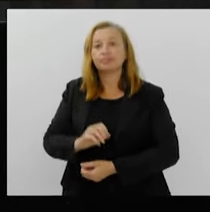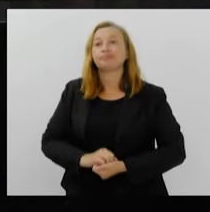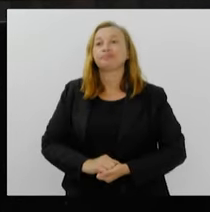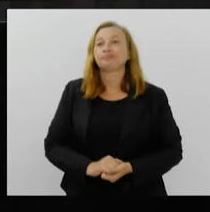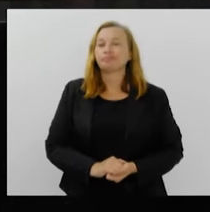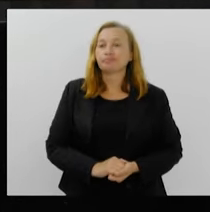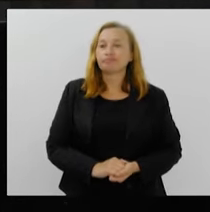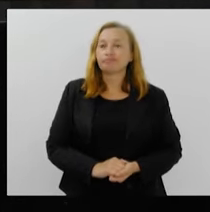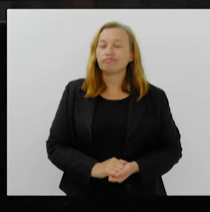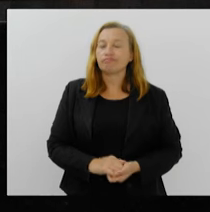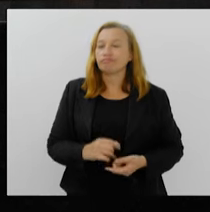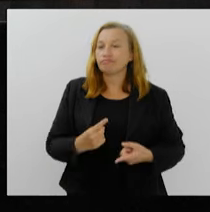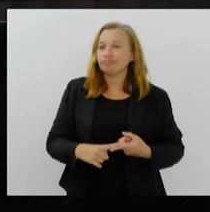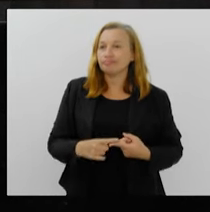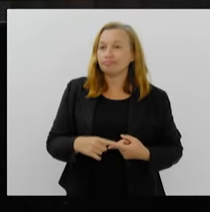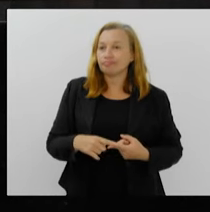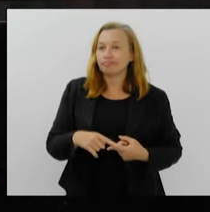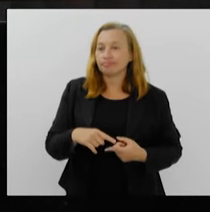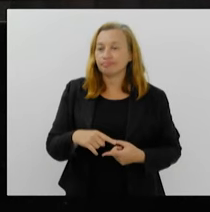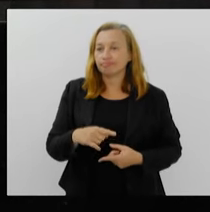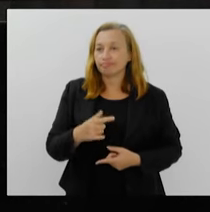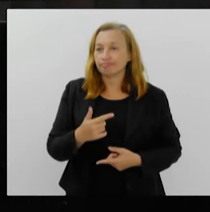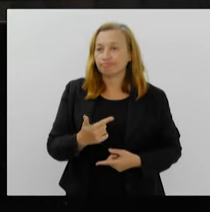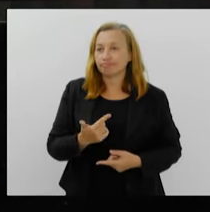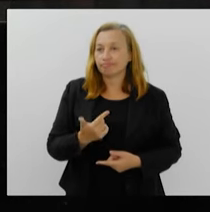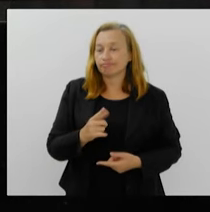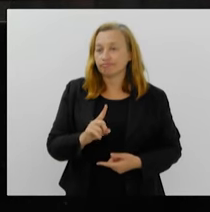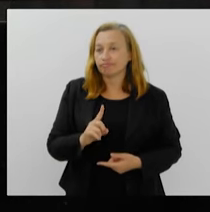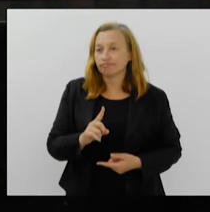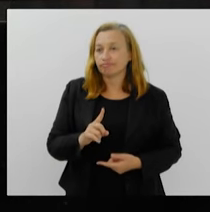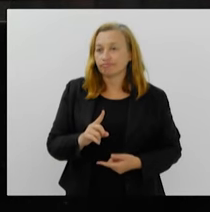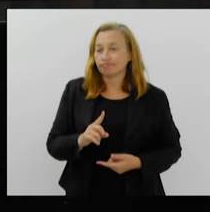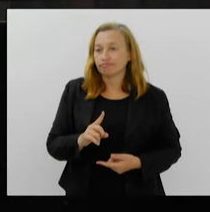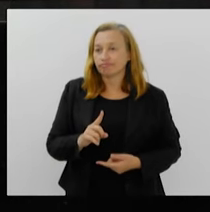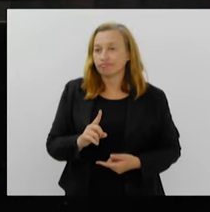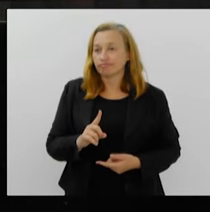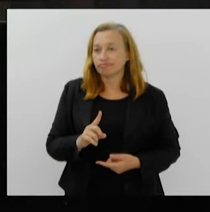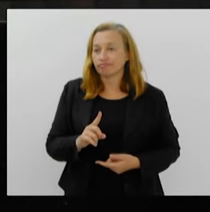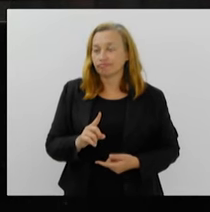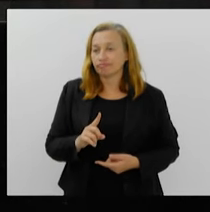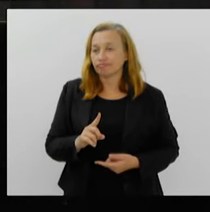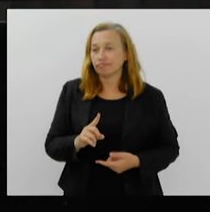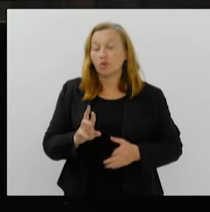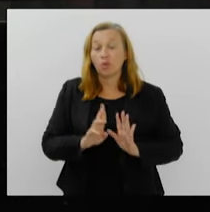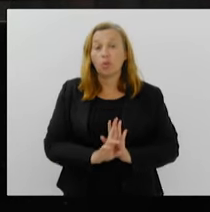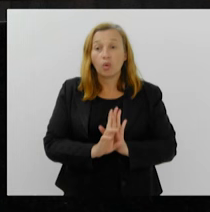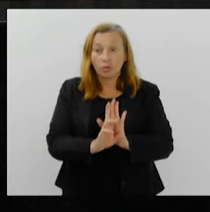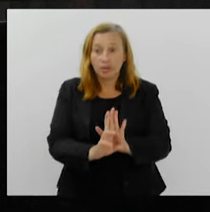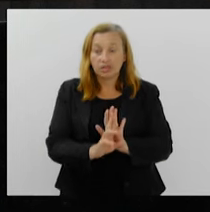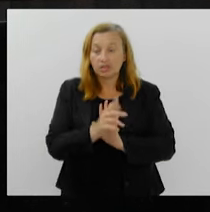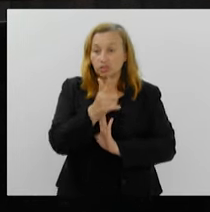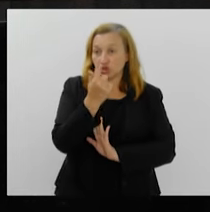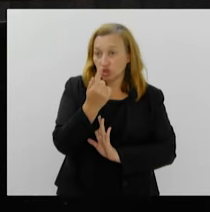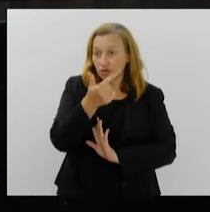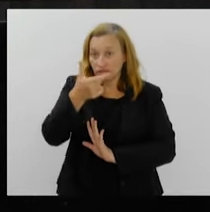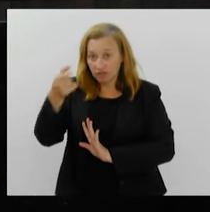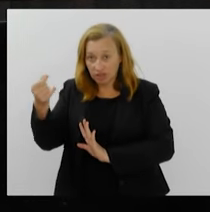Porque não é à toa que os representantes do G20